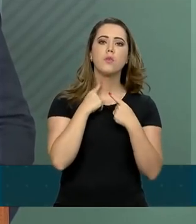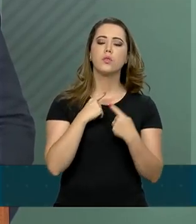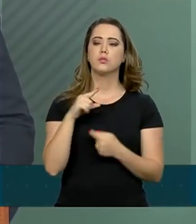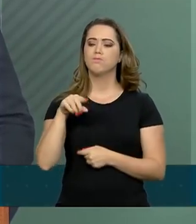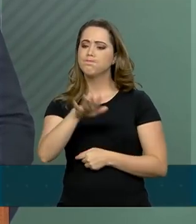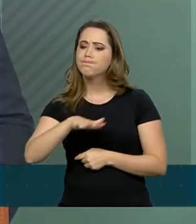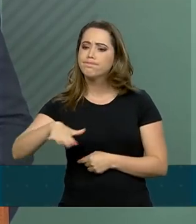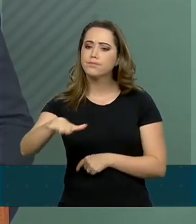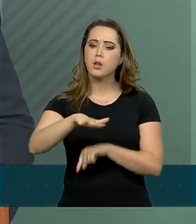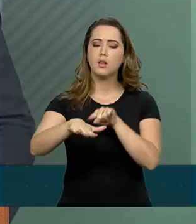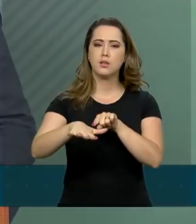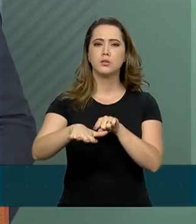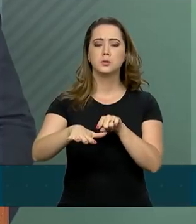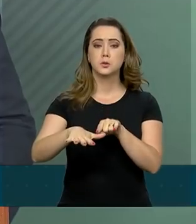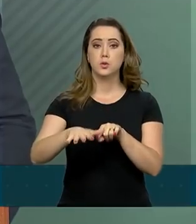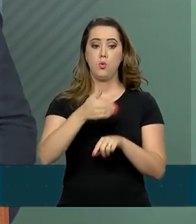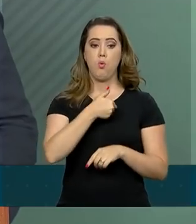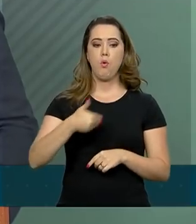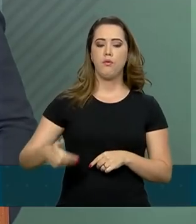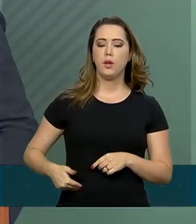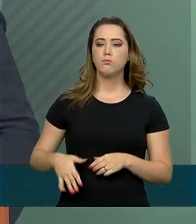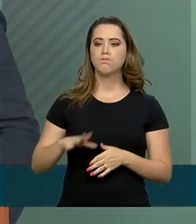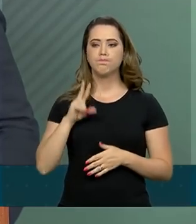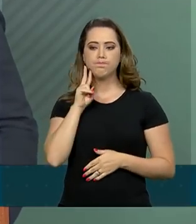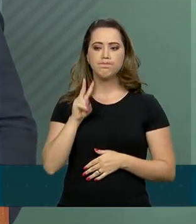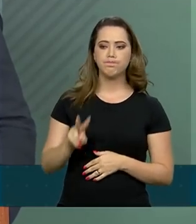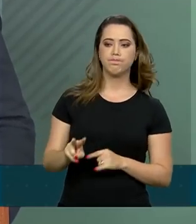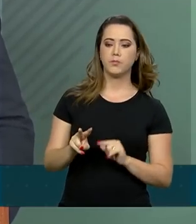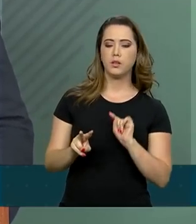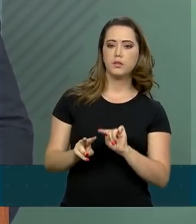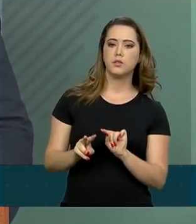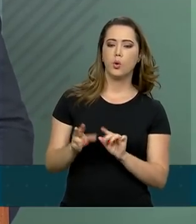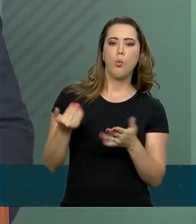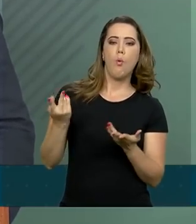serão escutados pelos dirigentes do país.